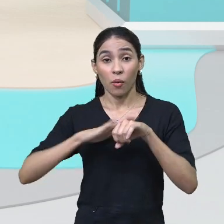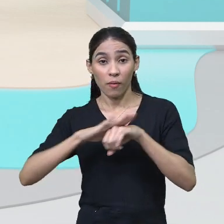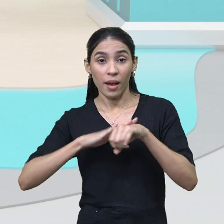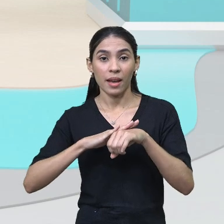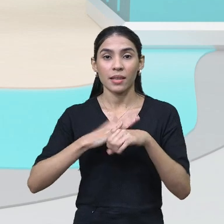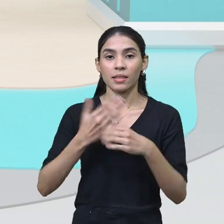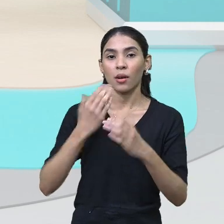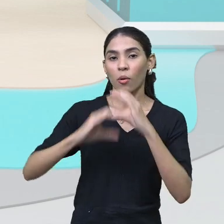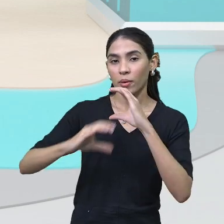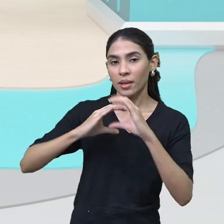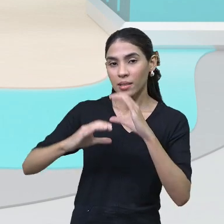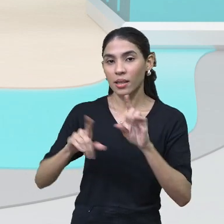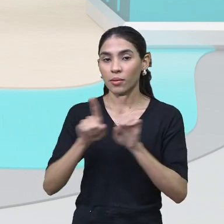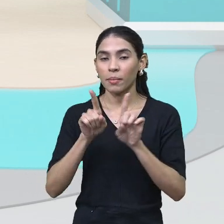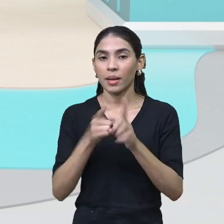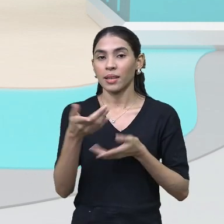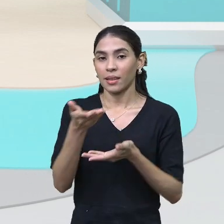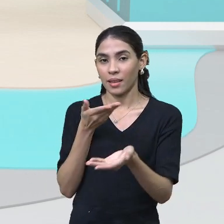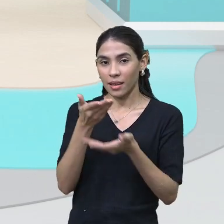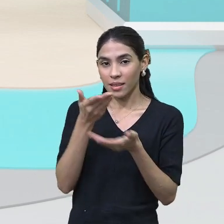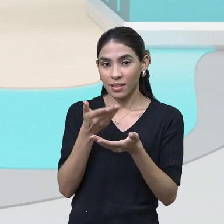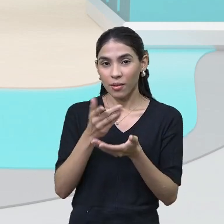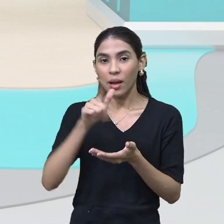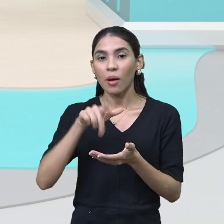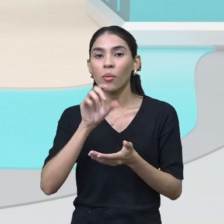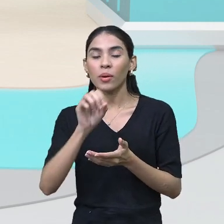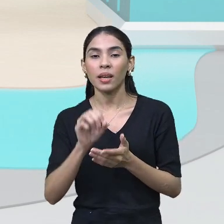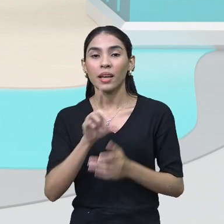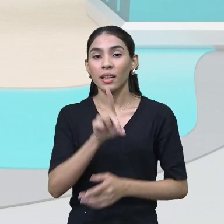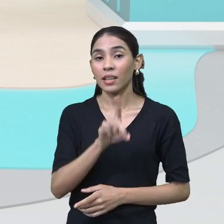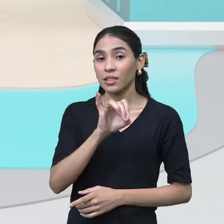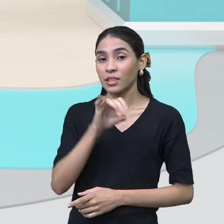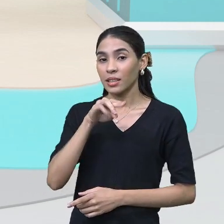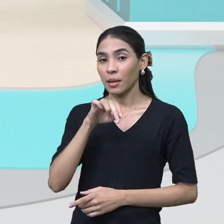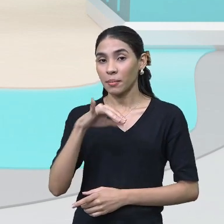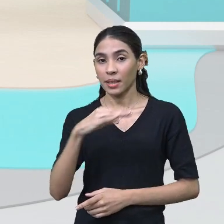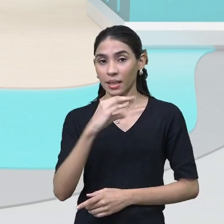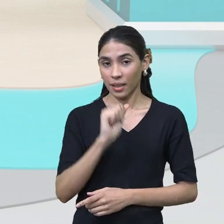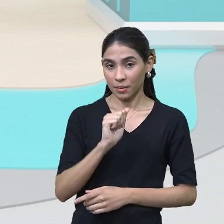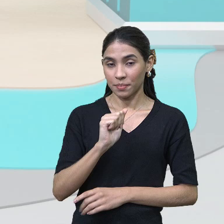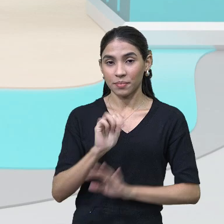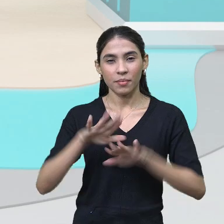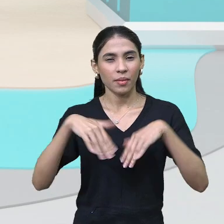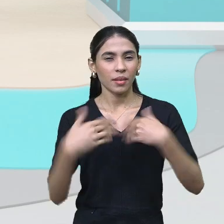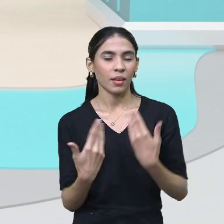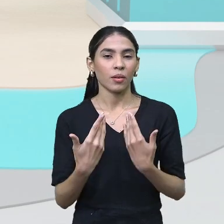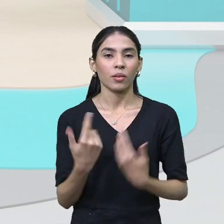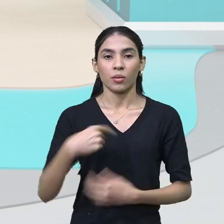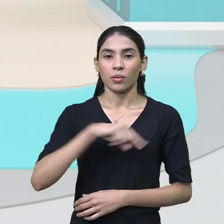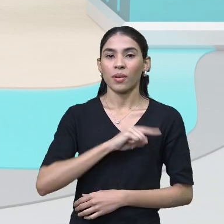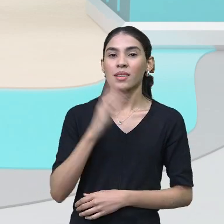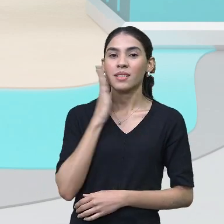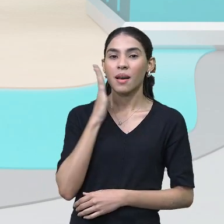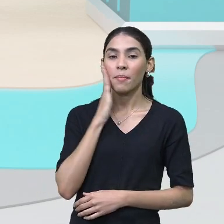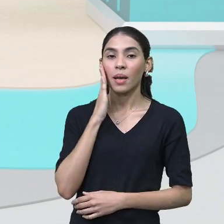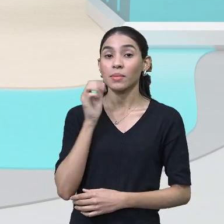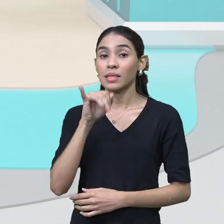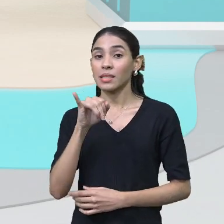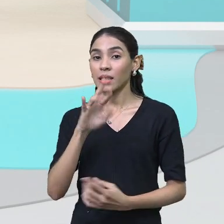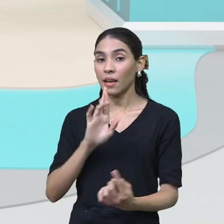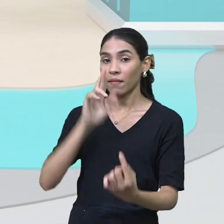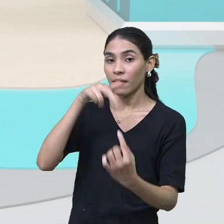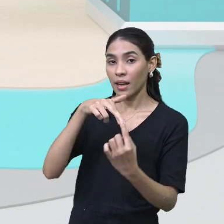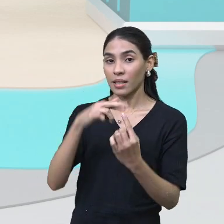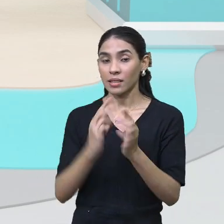comunicação, que é dinâmica, né, turma? E nós sabemos que quando se refere a